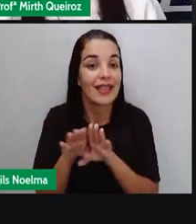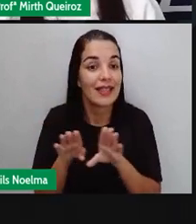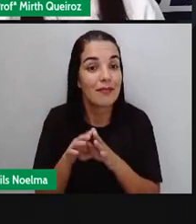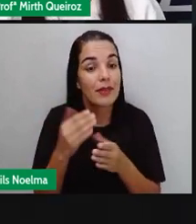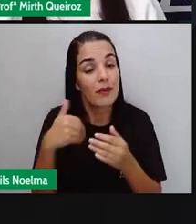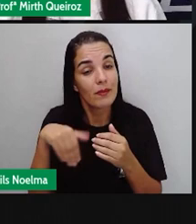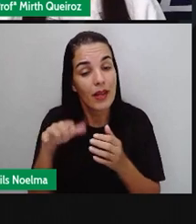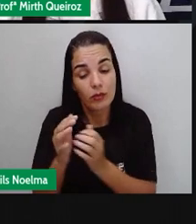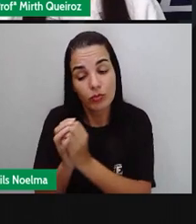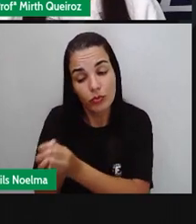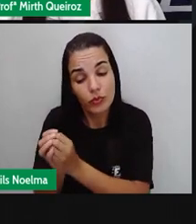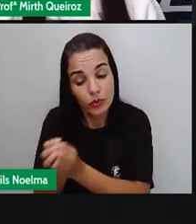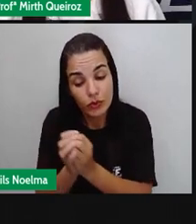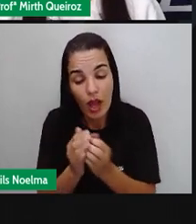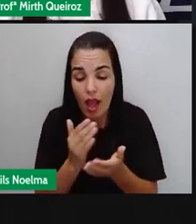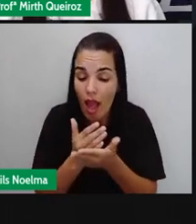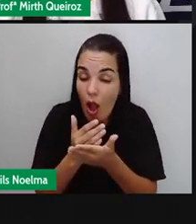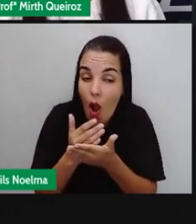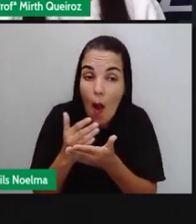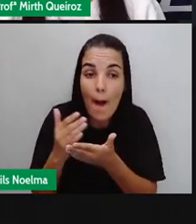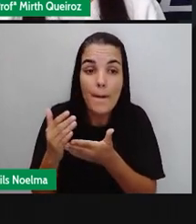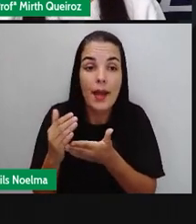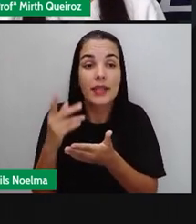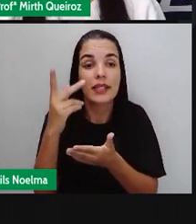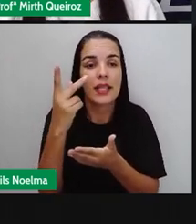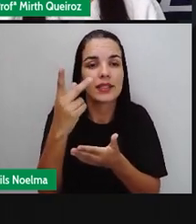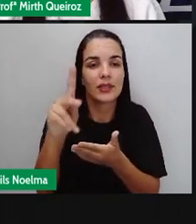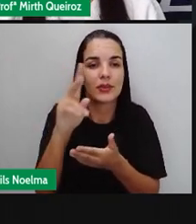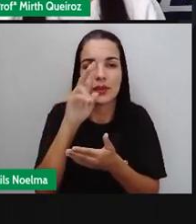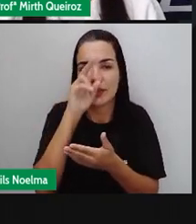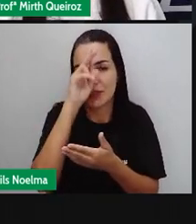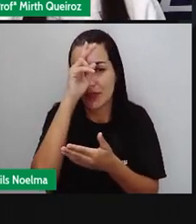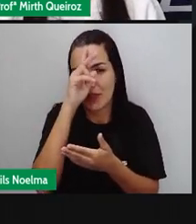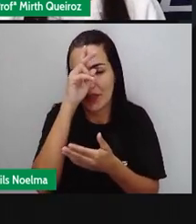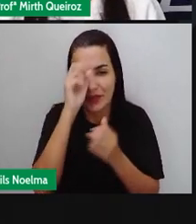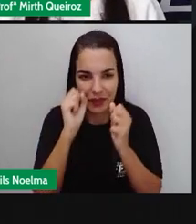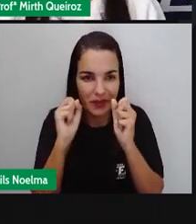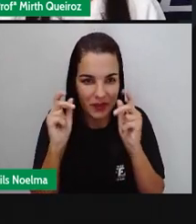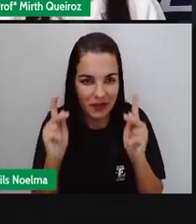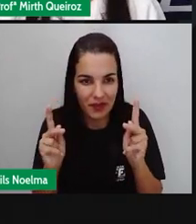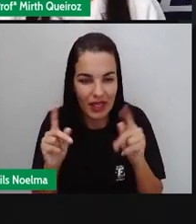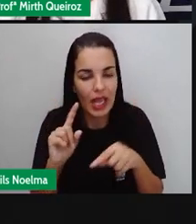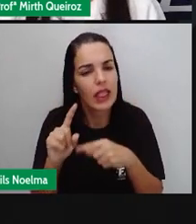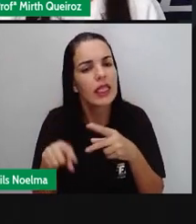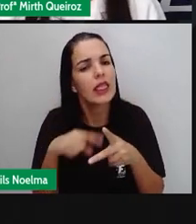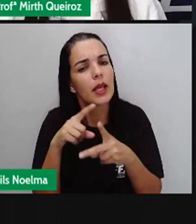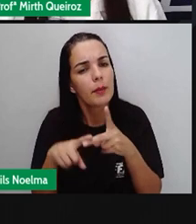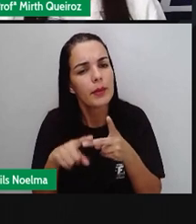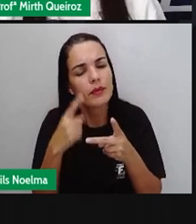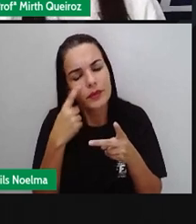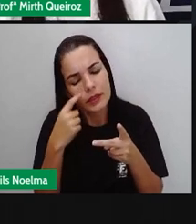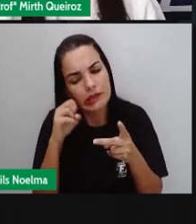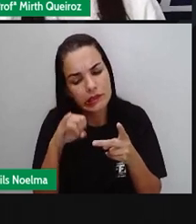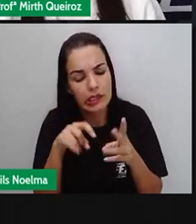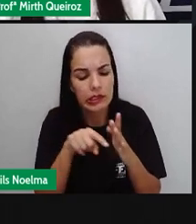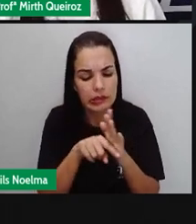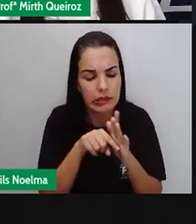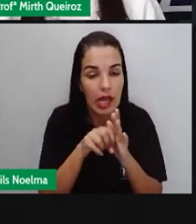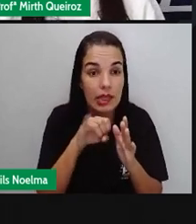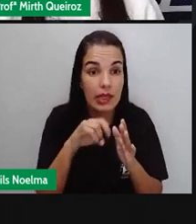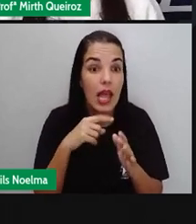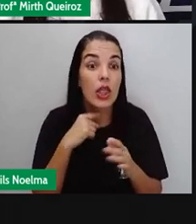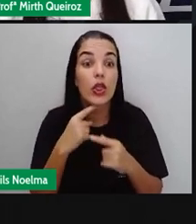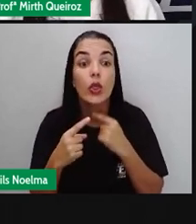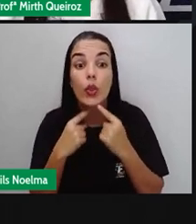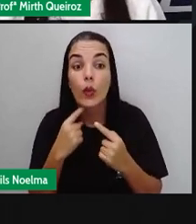vão sortear E vão começar Aí a produzir O texto de vocês E depois fazer Uma avaliação Sentiu alguma dúvida?